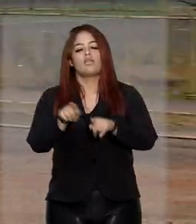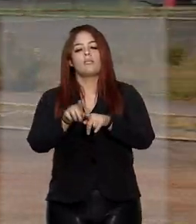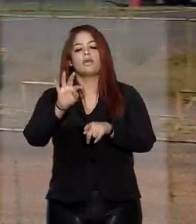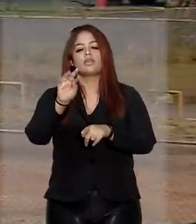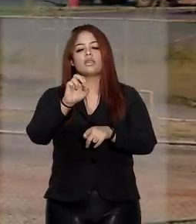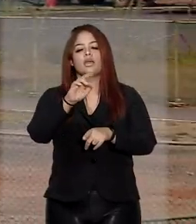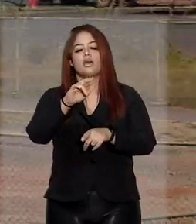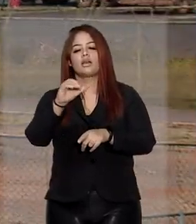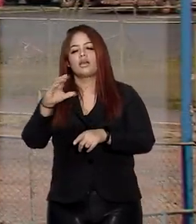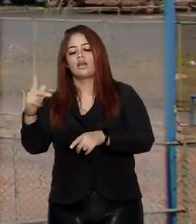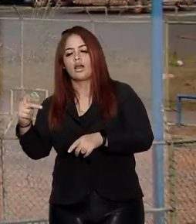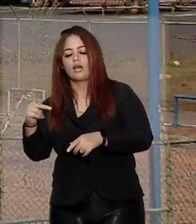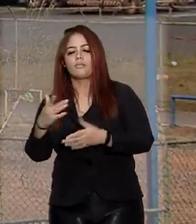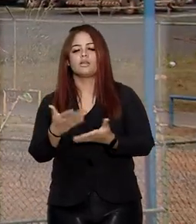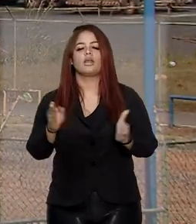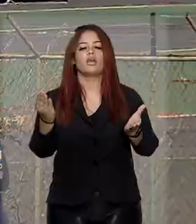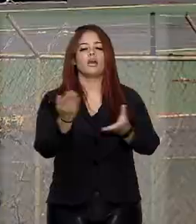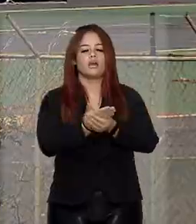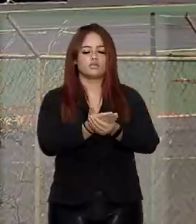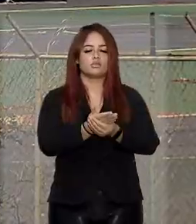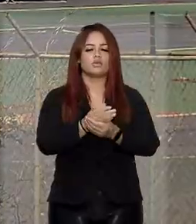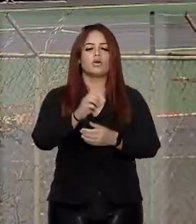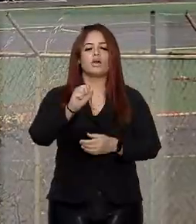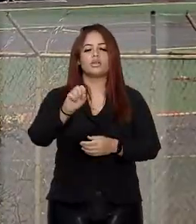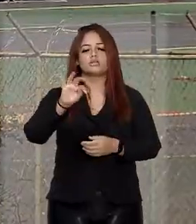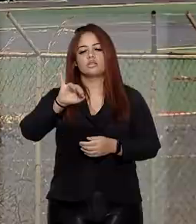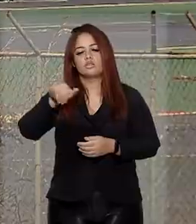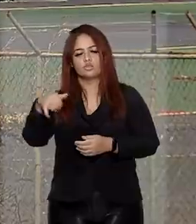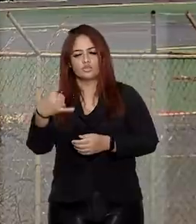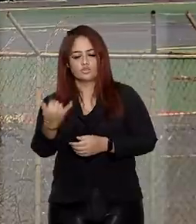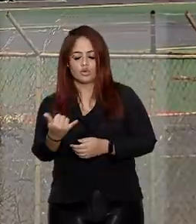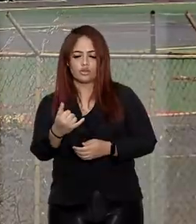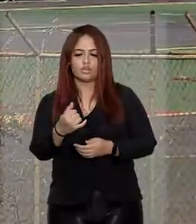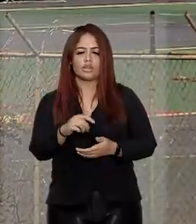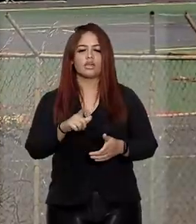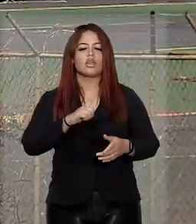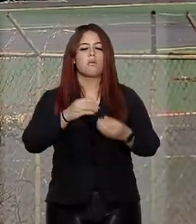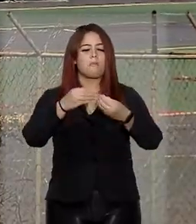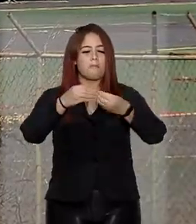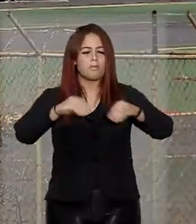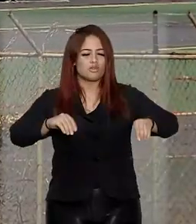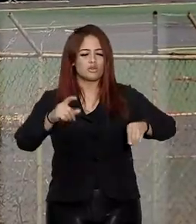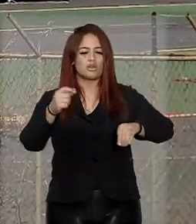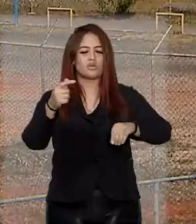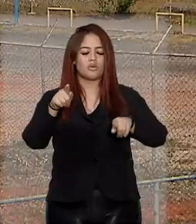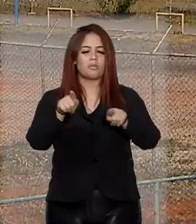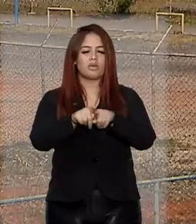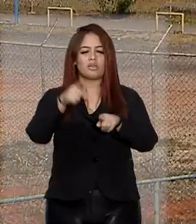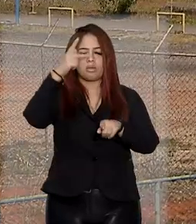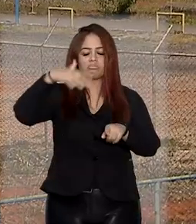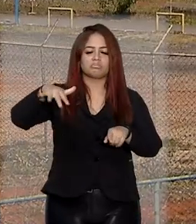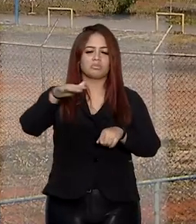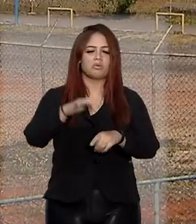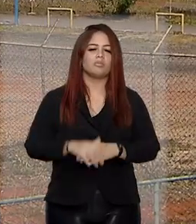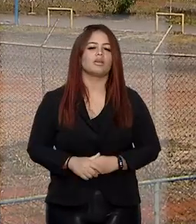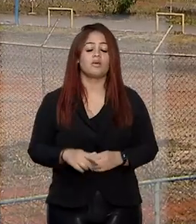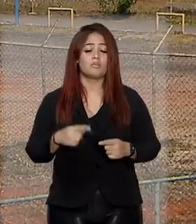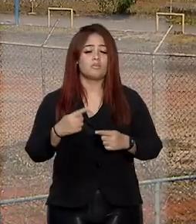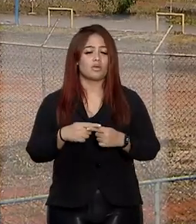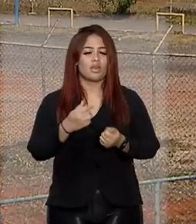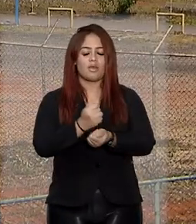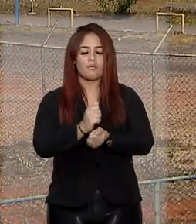de suspensão da liminar no STJ, alegando grave lesão à economia e à ordem pública, porque impediria a